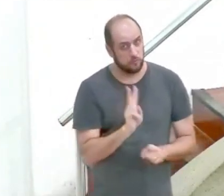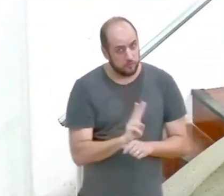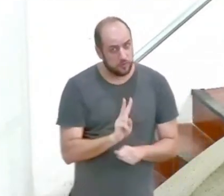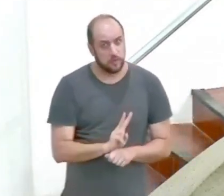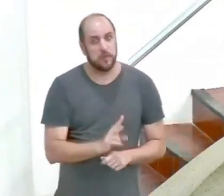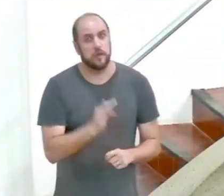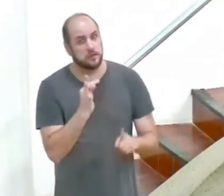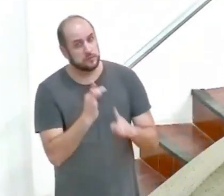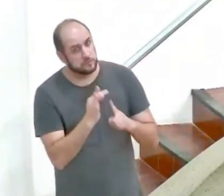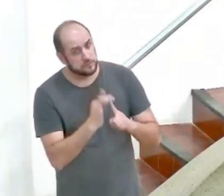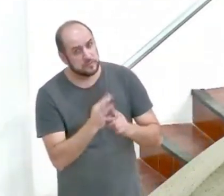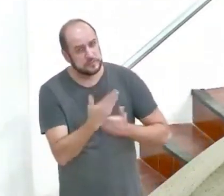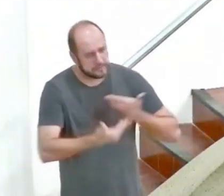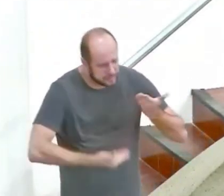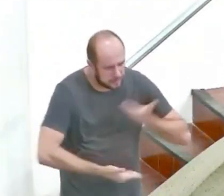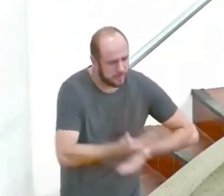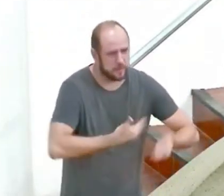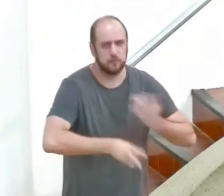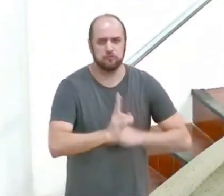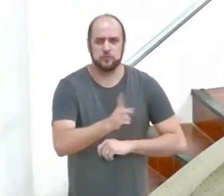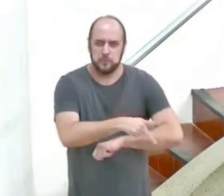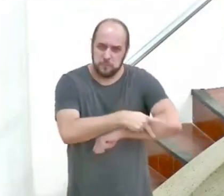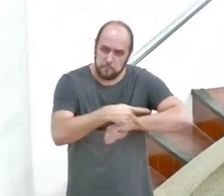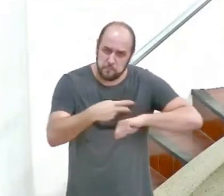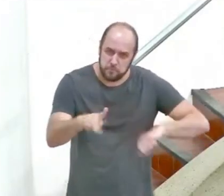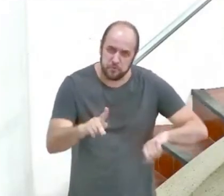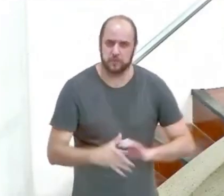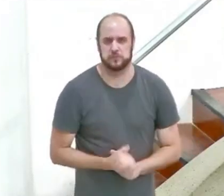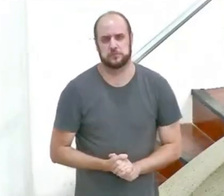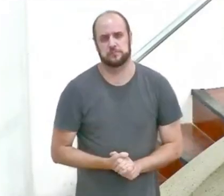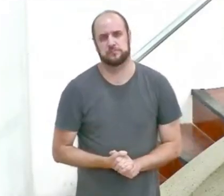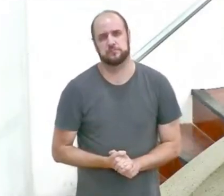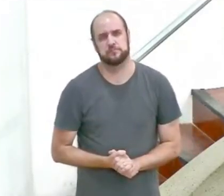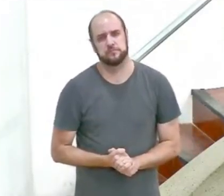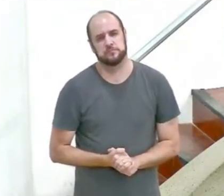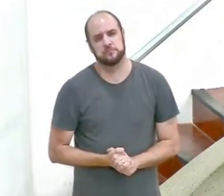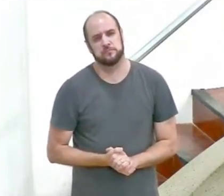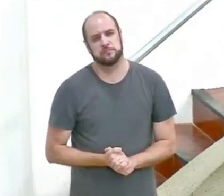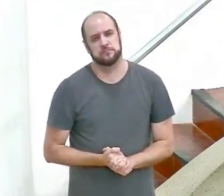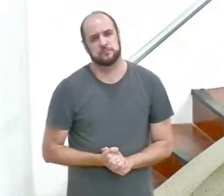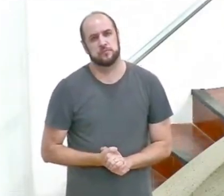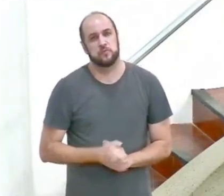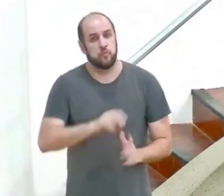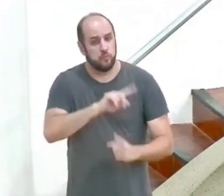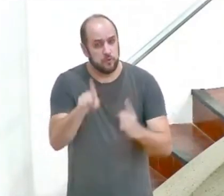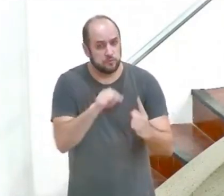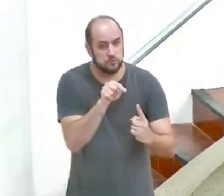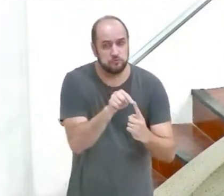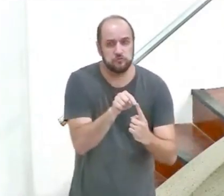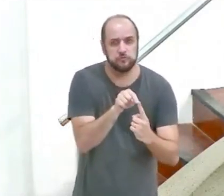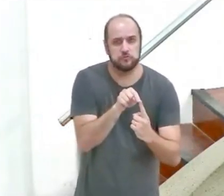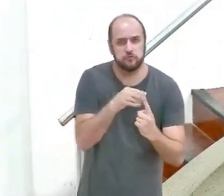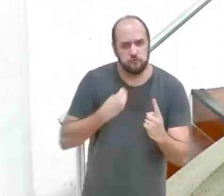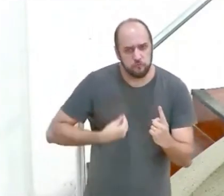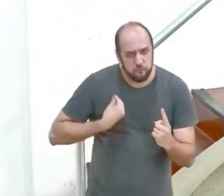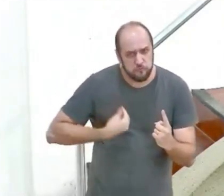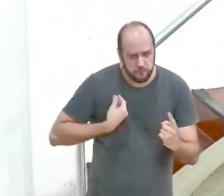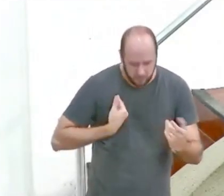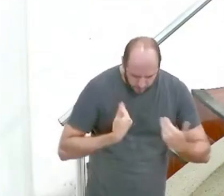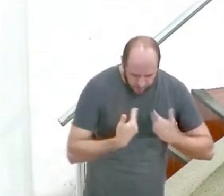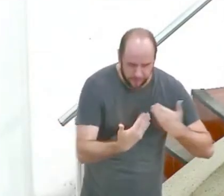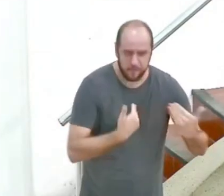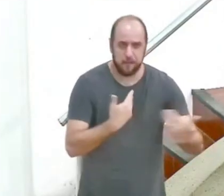a pureza. Com toda a pureza. Esse é o alvo da sua relação